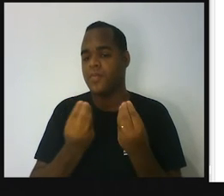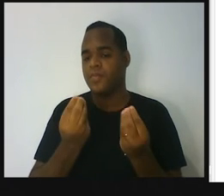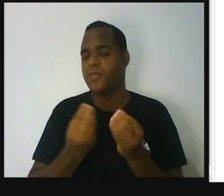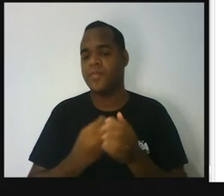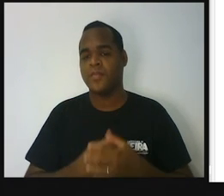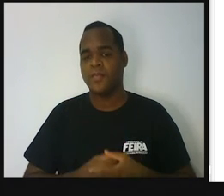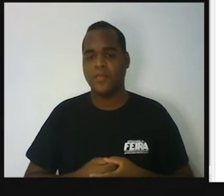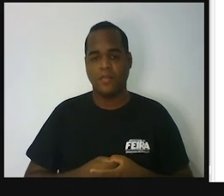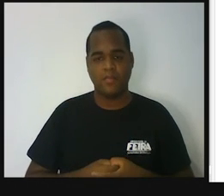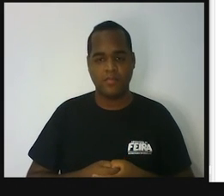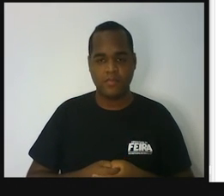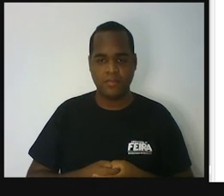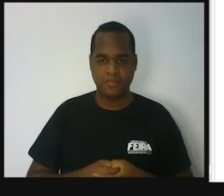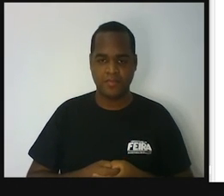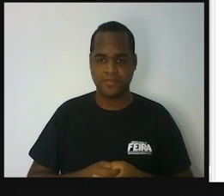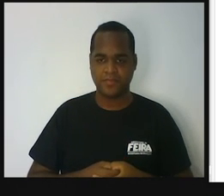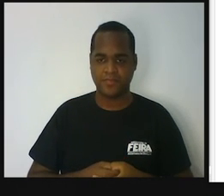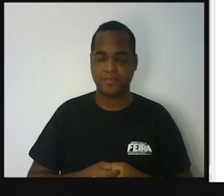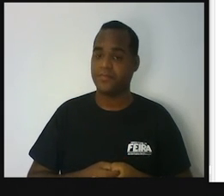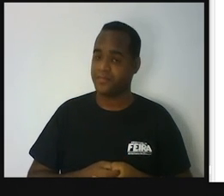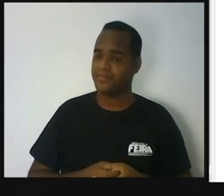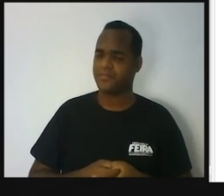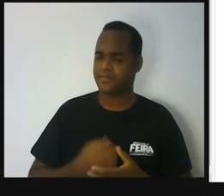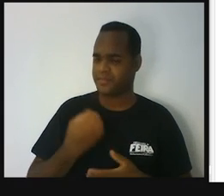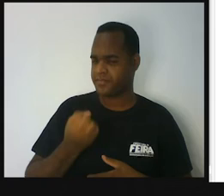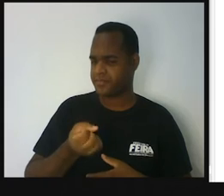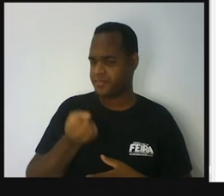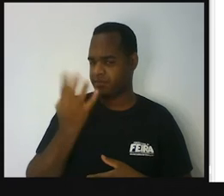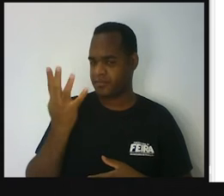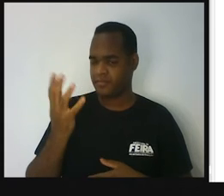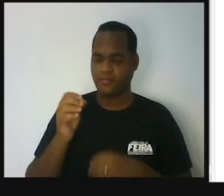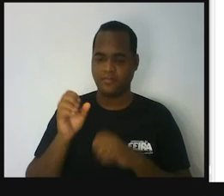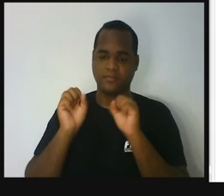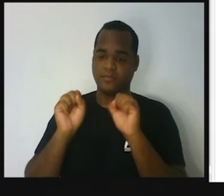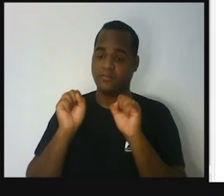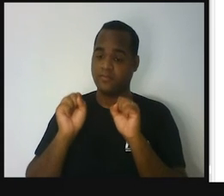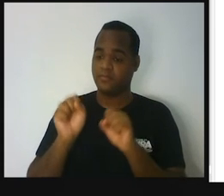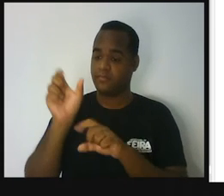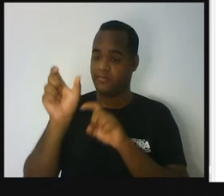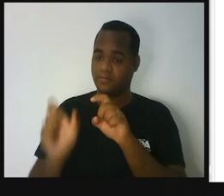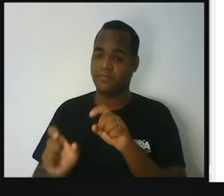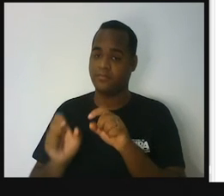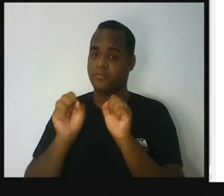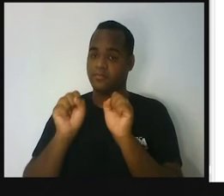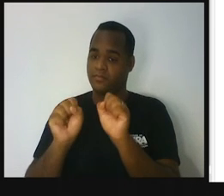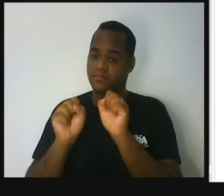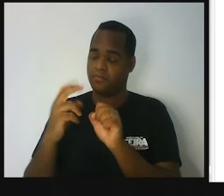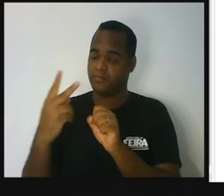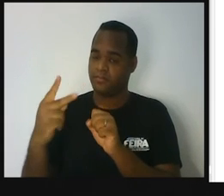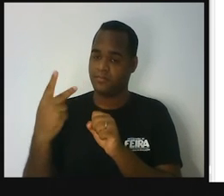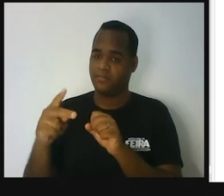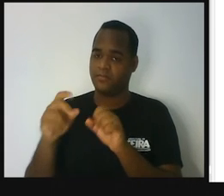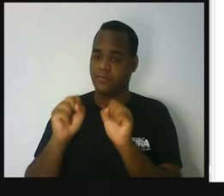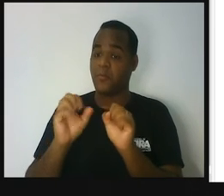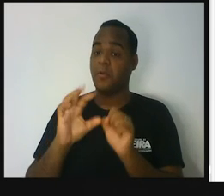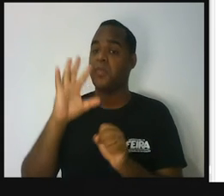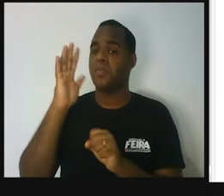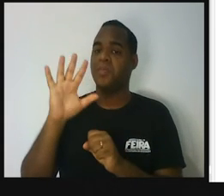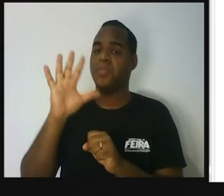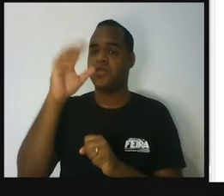gente tem que pensar no total de possibilidades e essa possibilidade que está acontecendo.